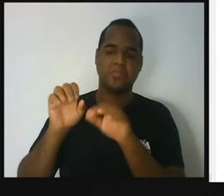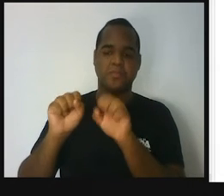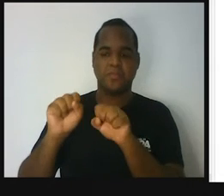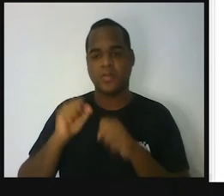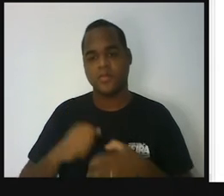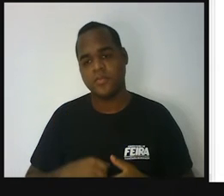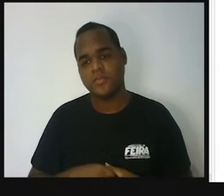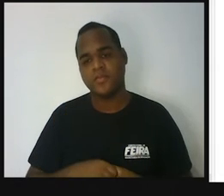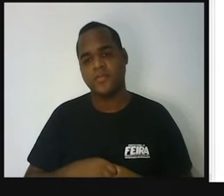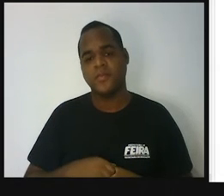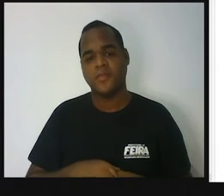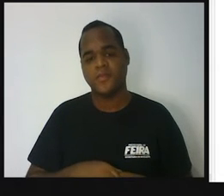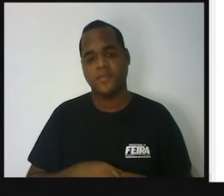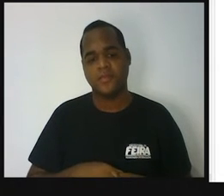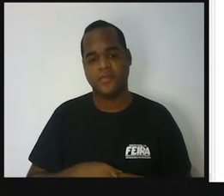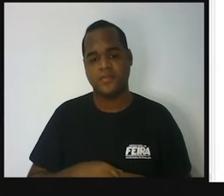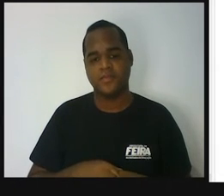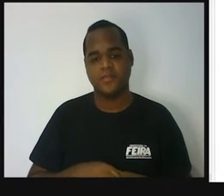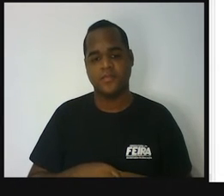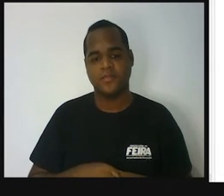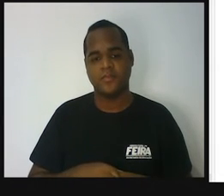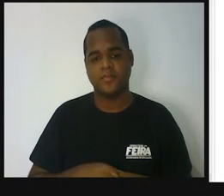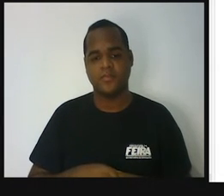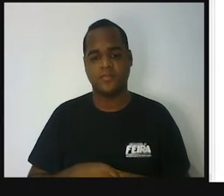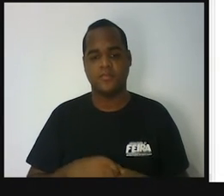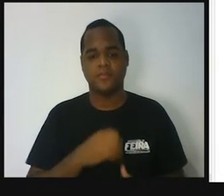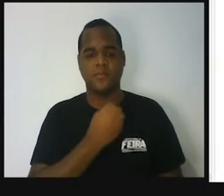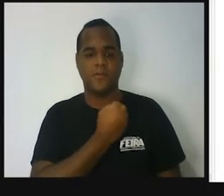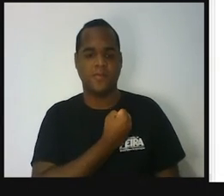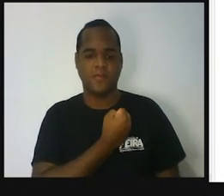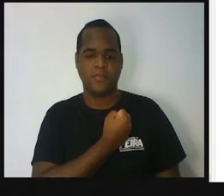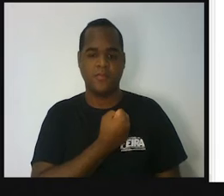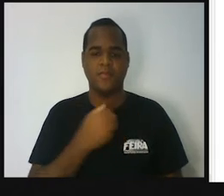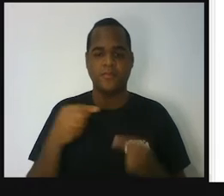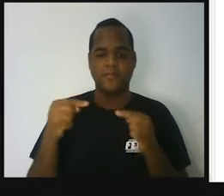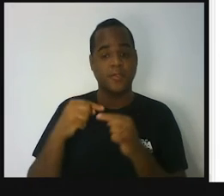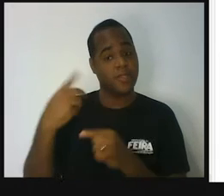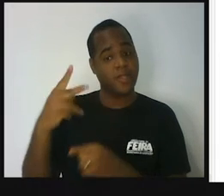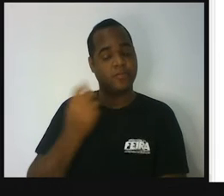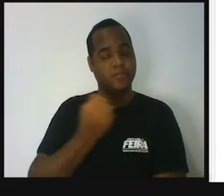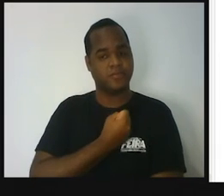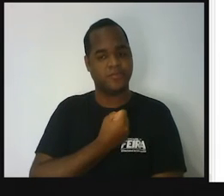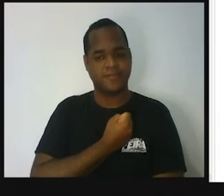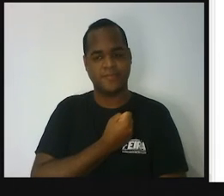De números. Pronto. No dado. Beleza.